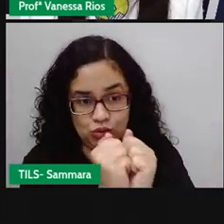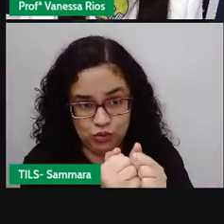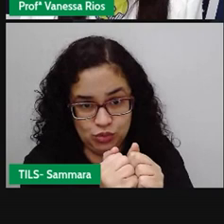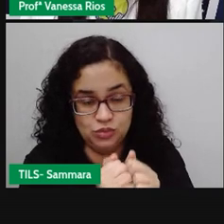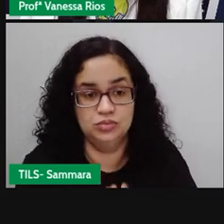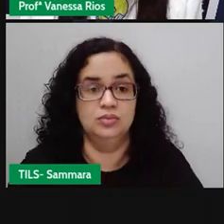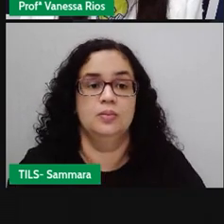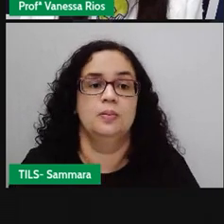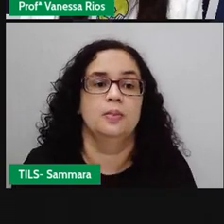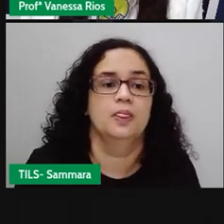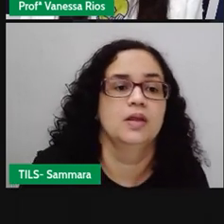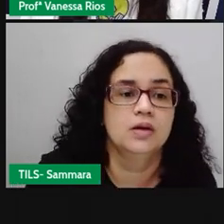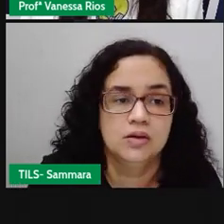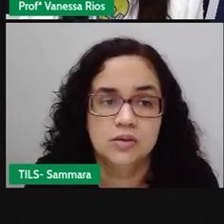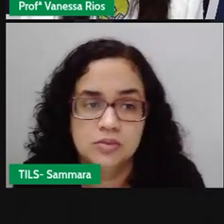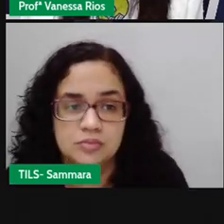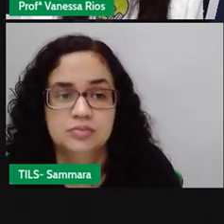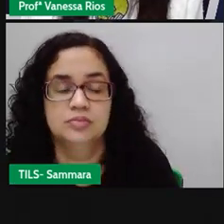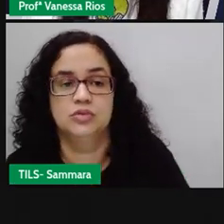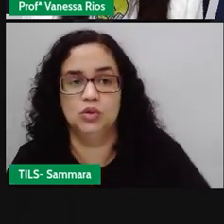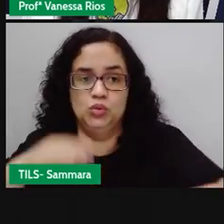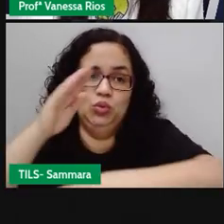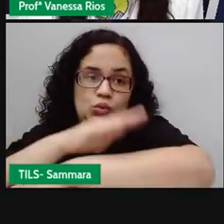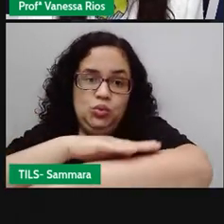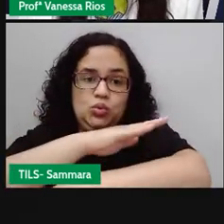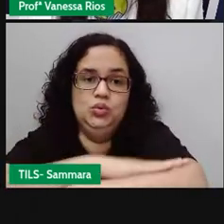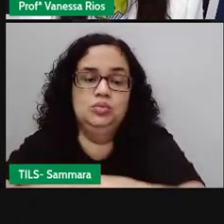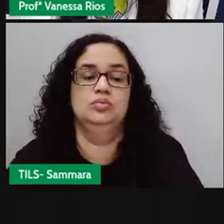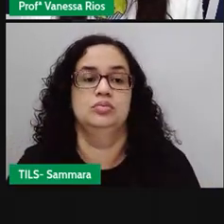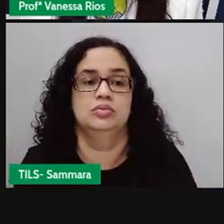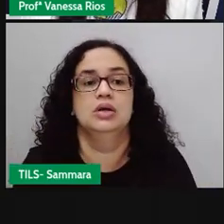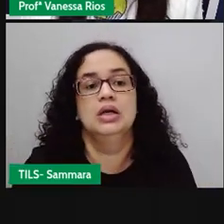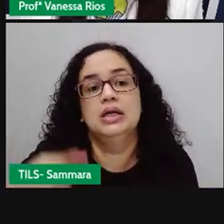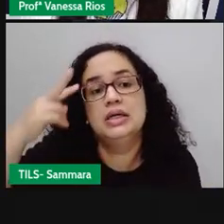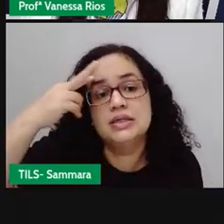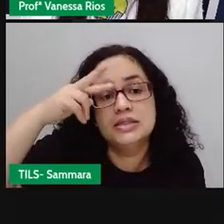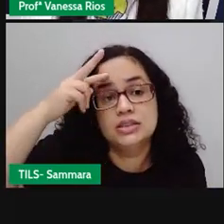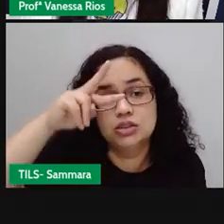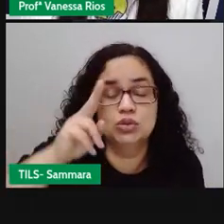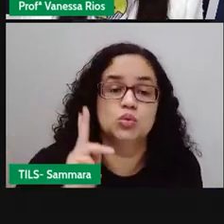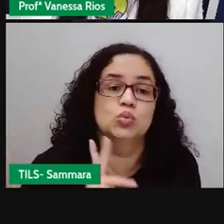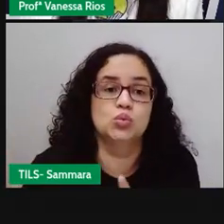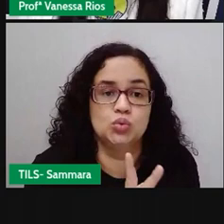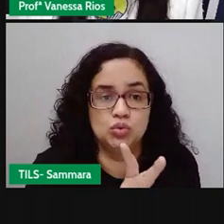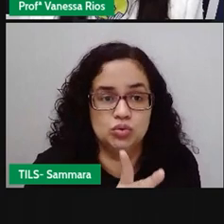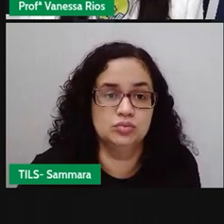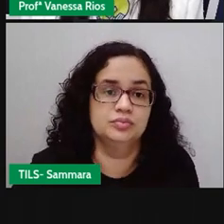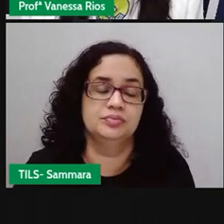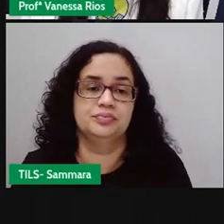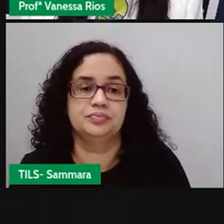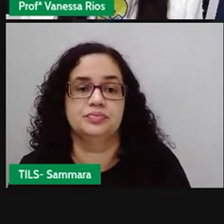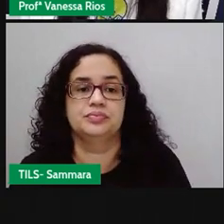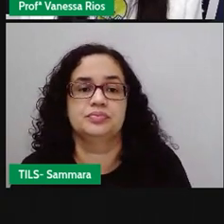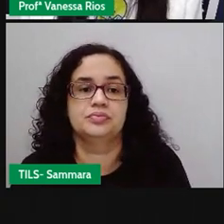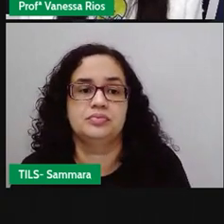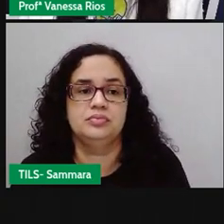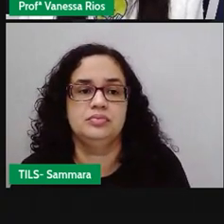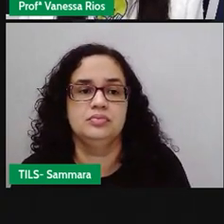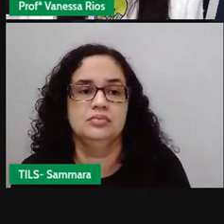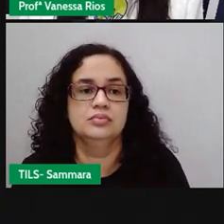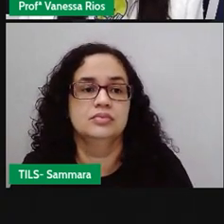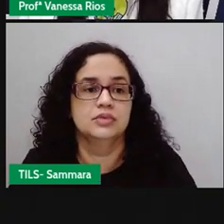viola, levou o sapo. E a história continuou. Olha só qual é a ordem correta.